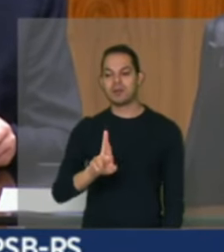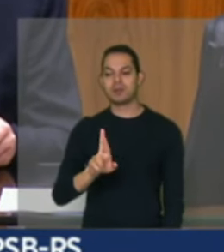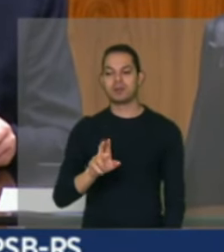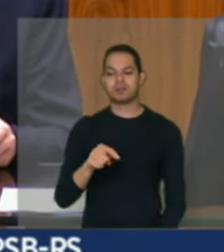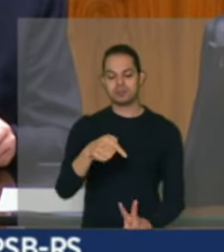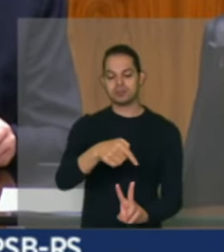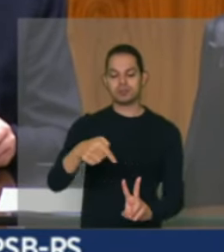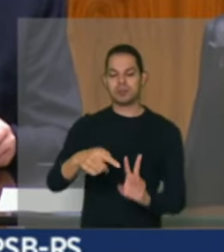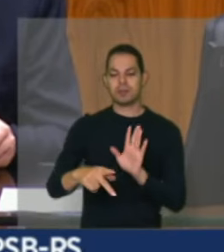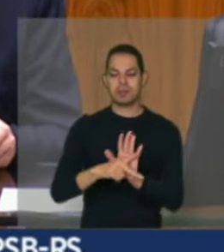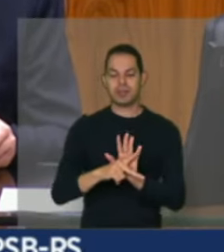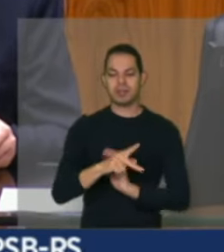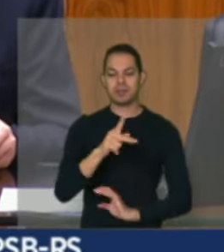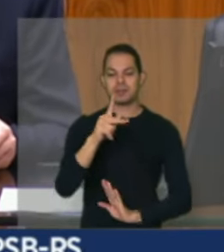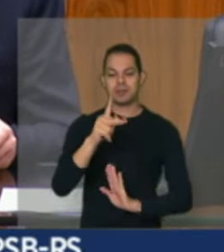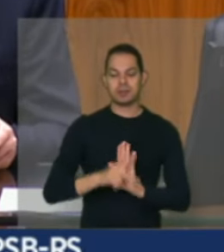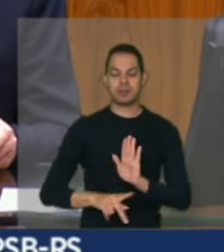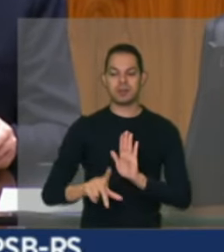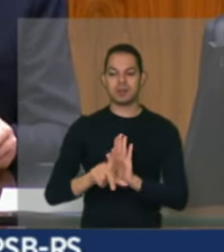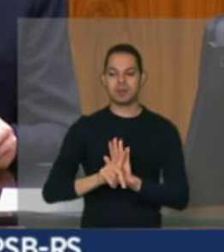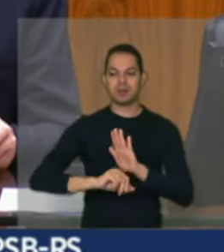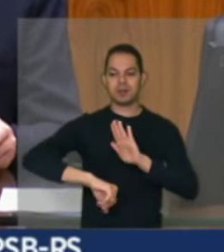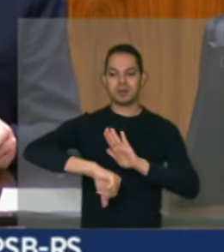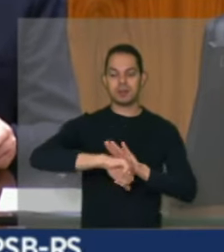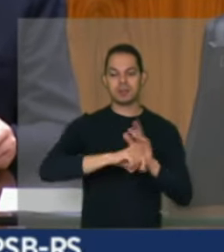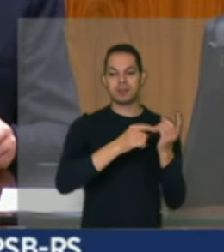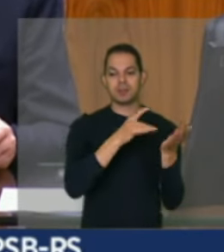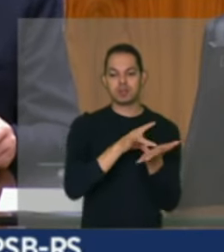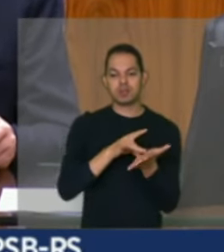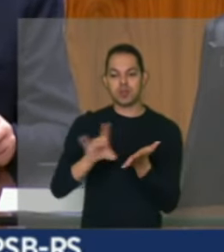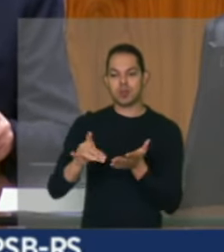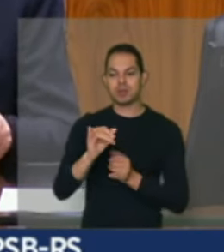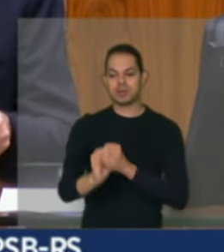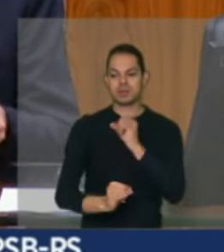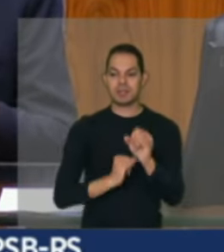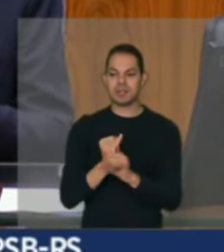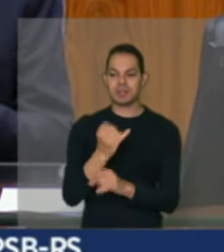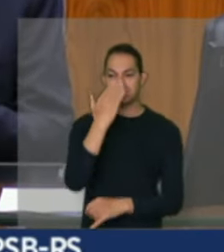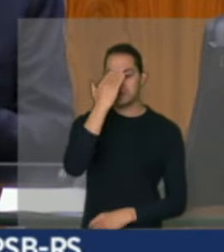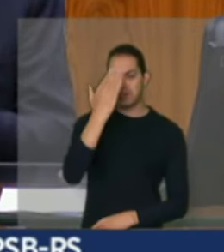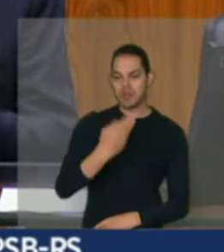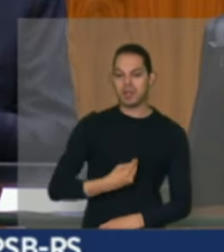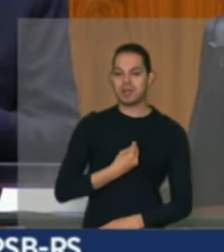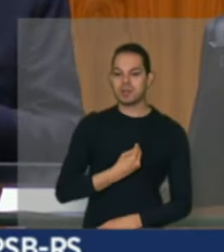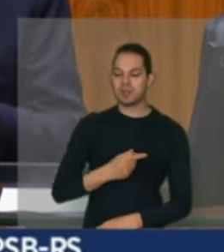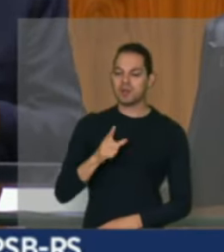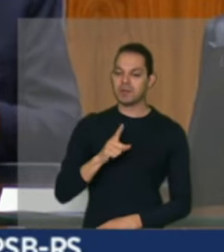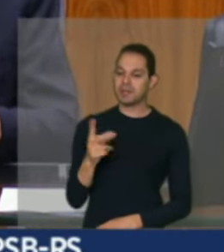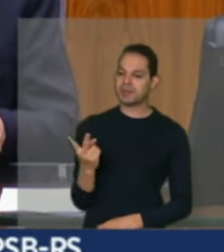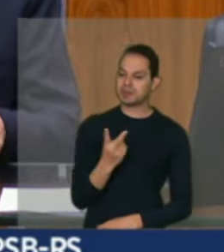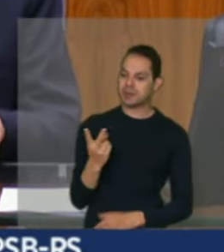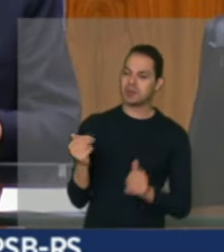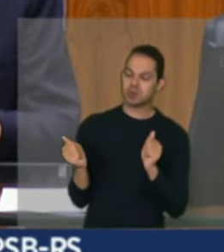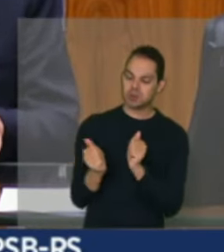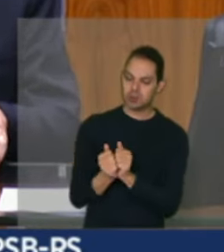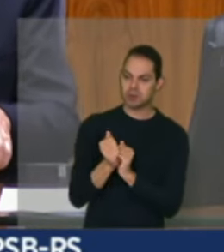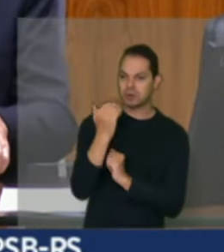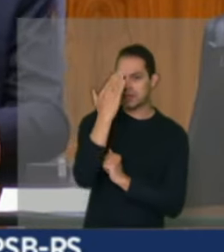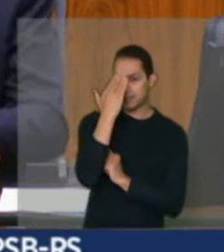projeto de lei de crimes de ódio na internet. Obrigado pela visita, estamos juntos. Agradeçamos aos agricultores